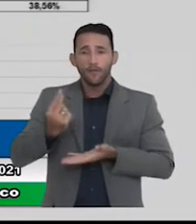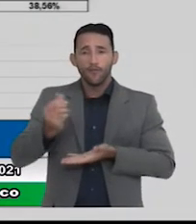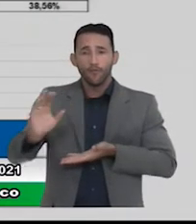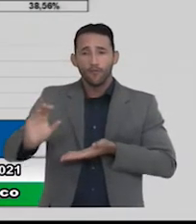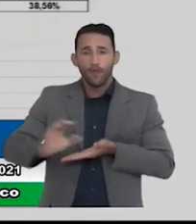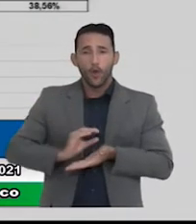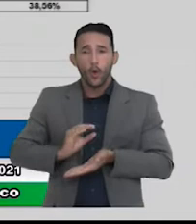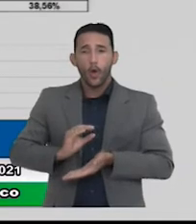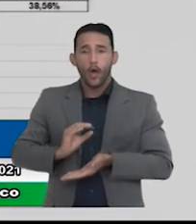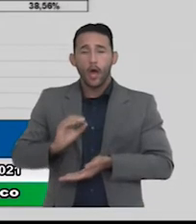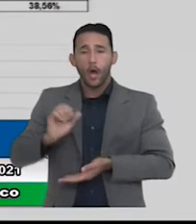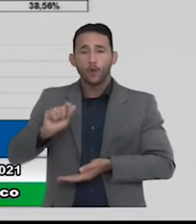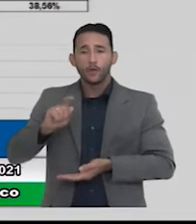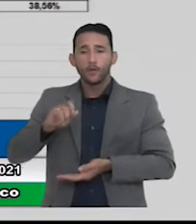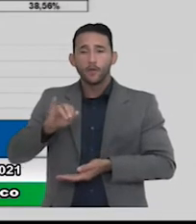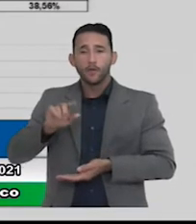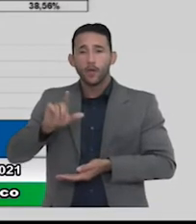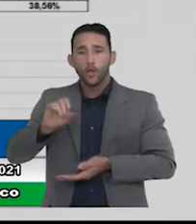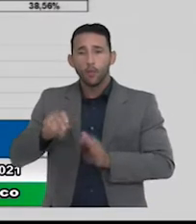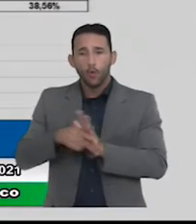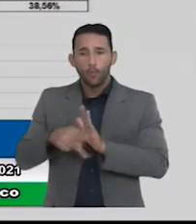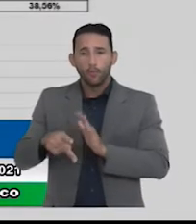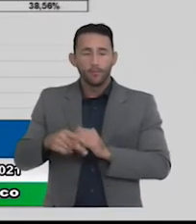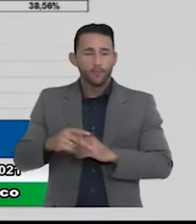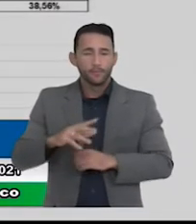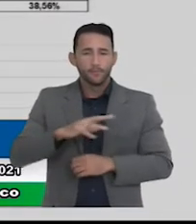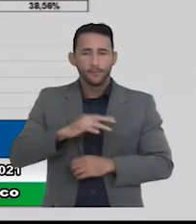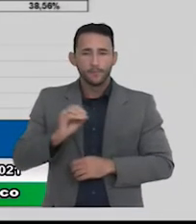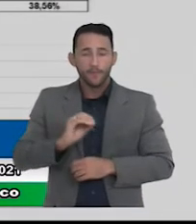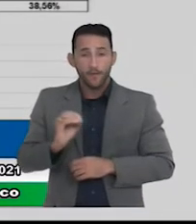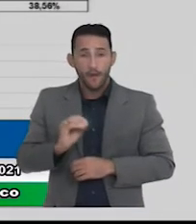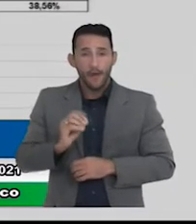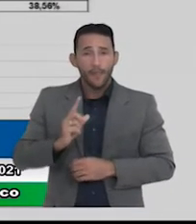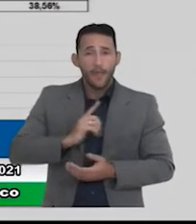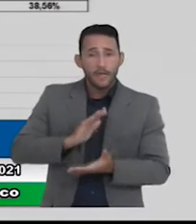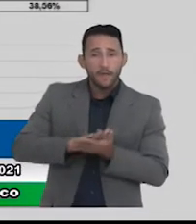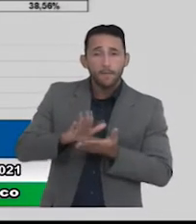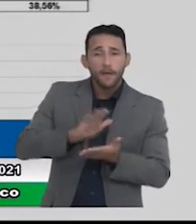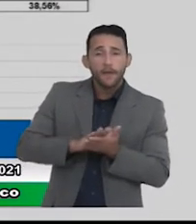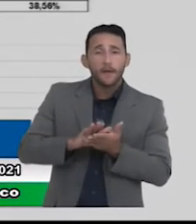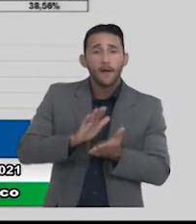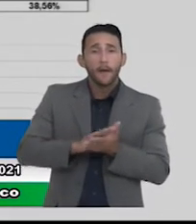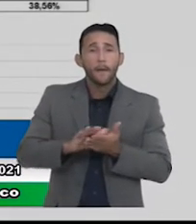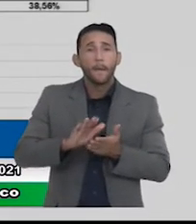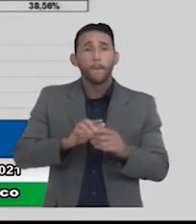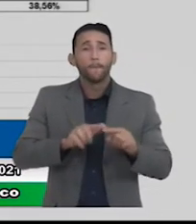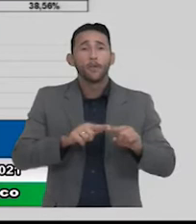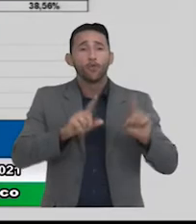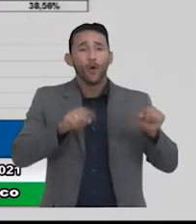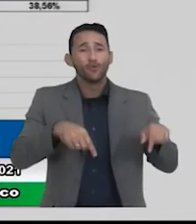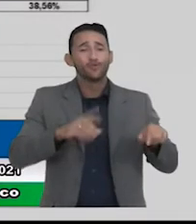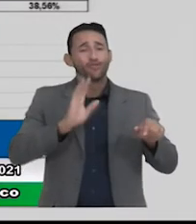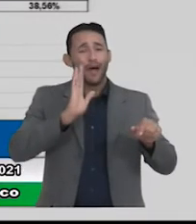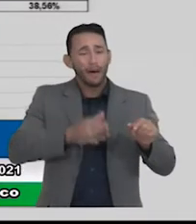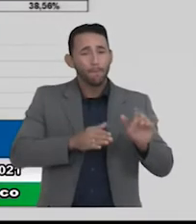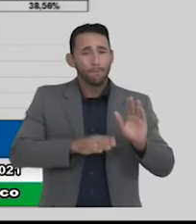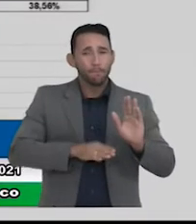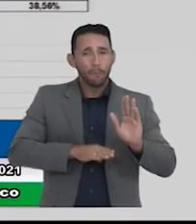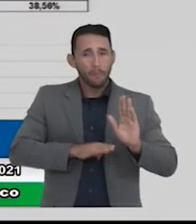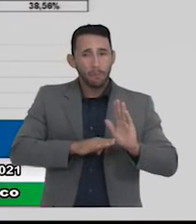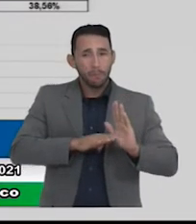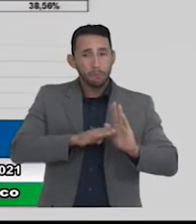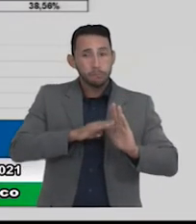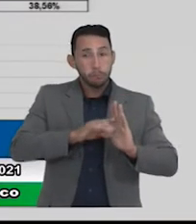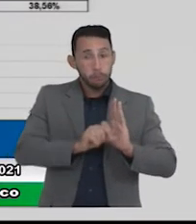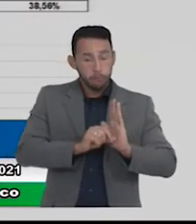e aqui é a evolução a despesa com o pessoal ela vem aumentando mas o nosso percentual